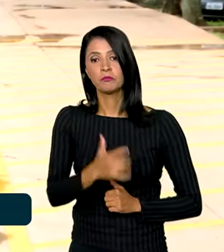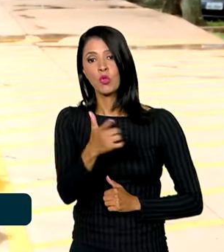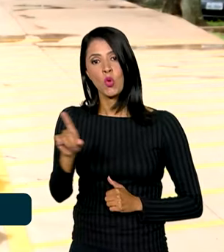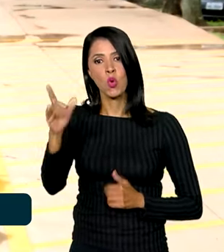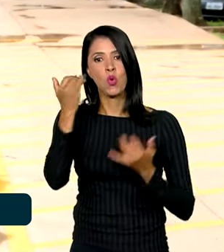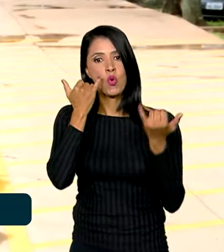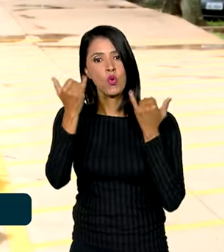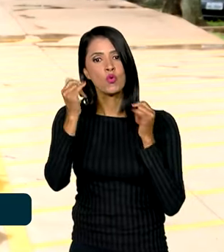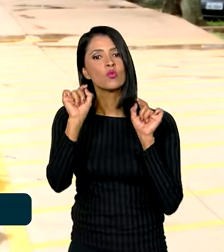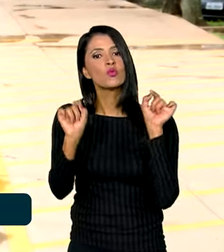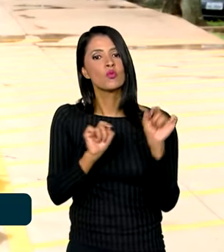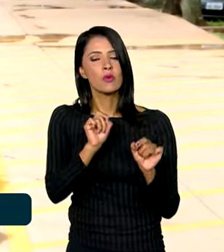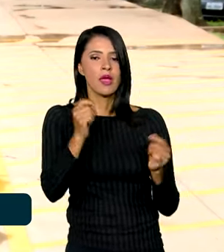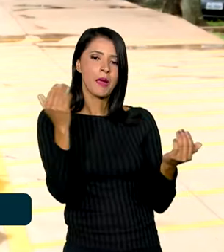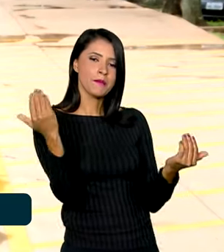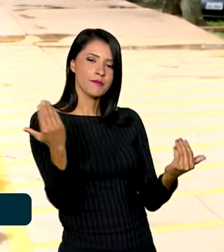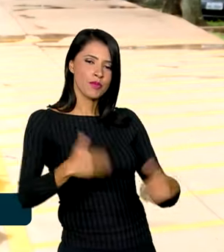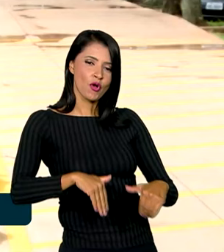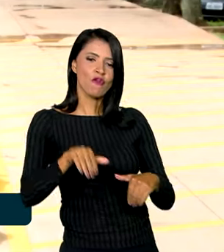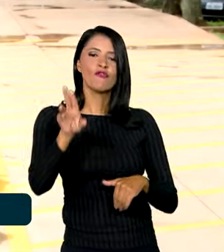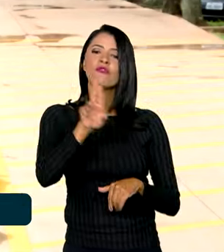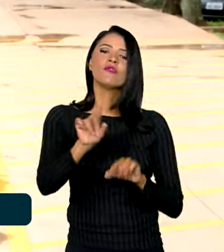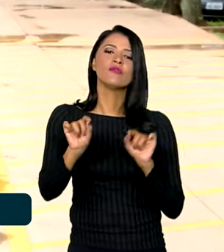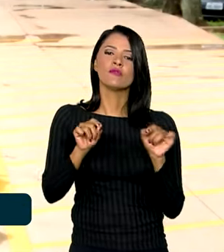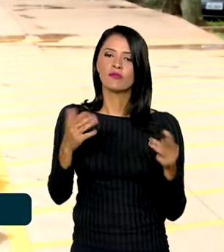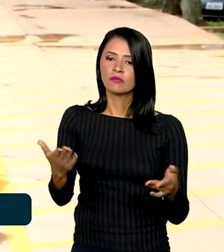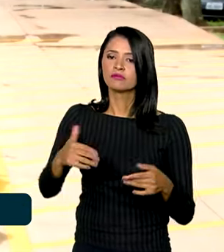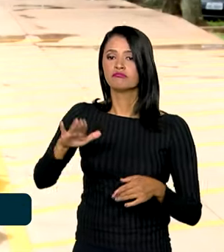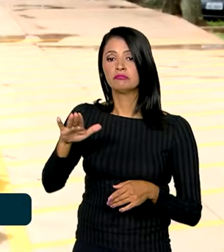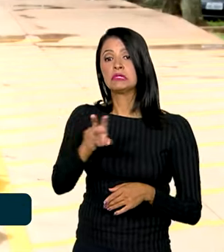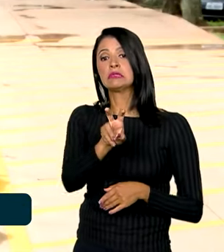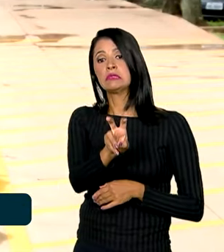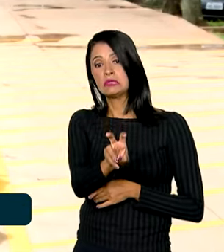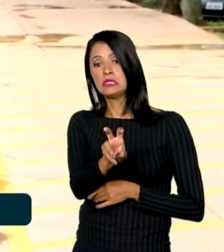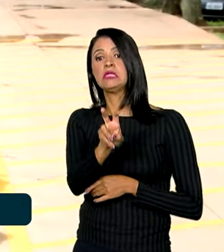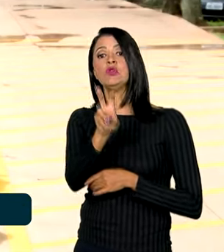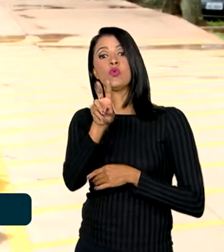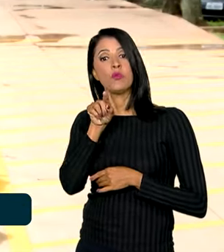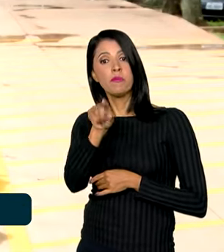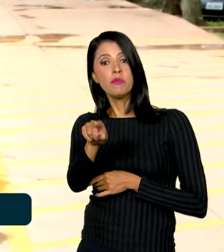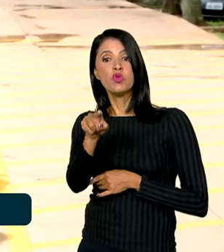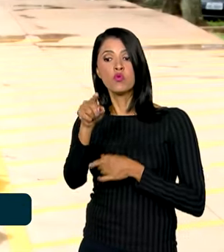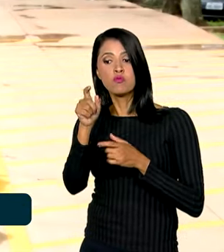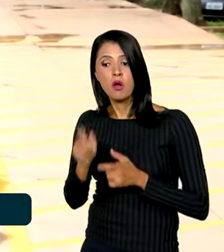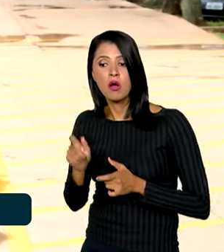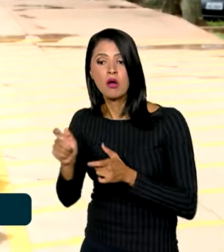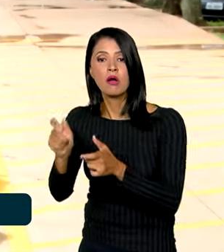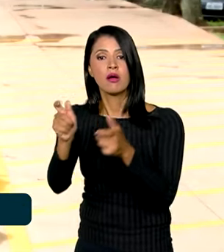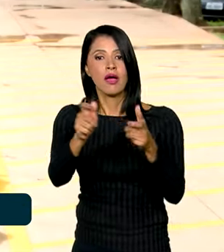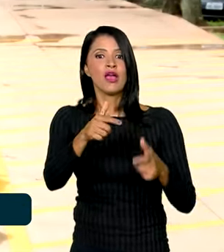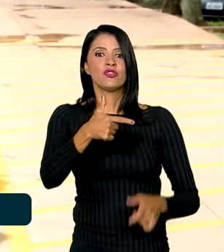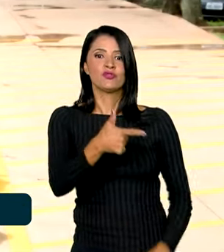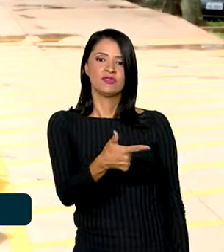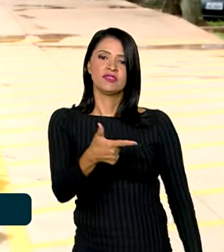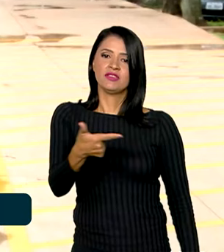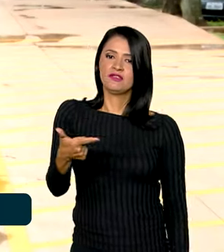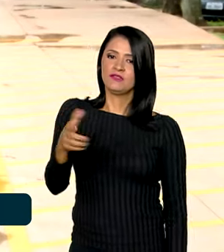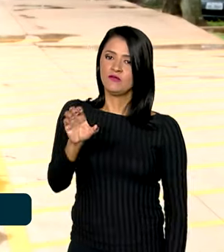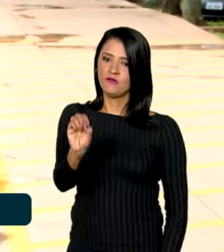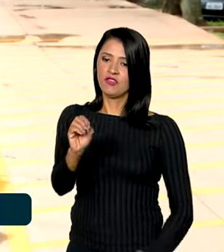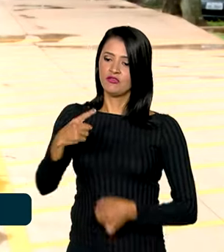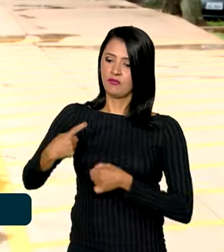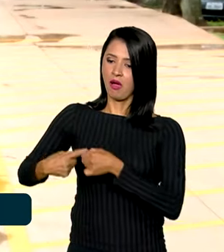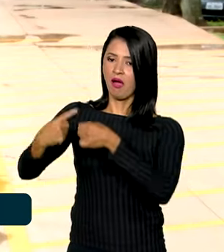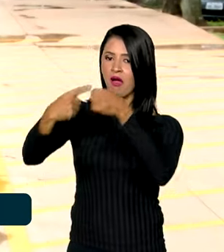novidade, as provas serão aplicadas em mais de 5 mil locais, em 220 cidades, em